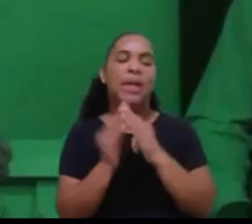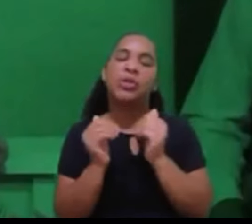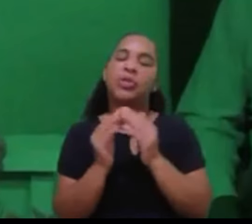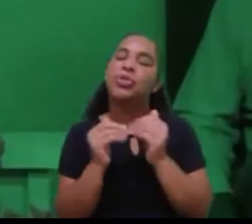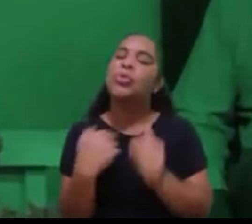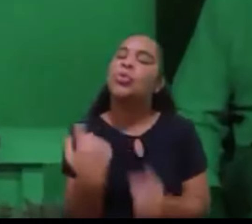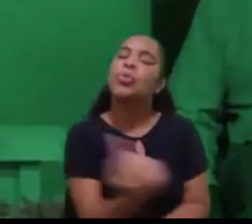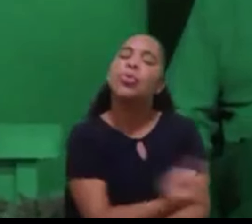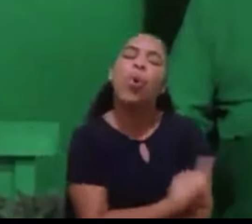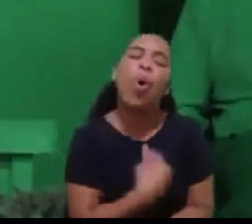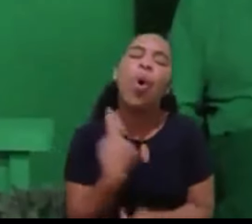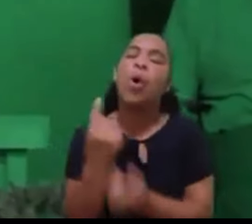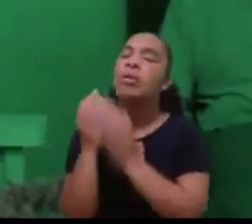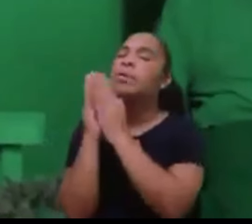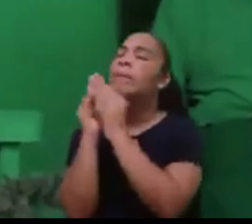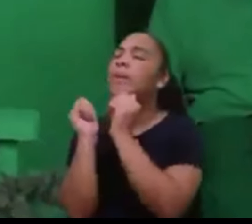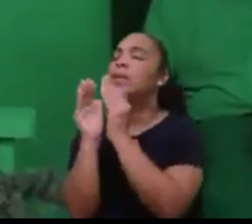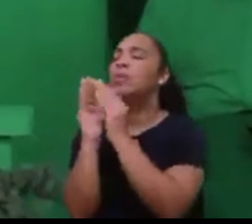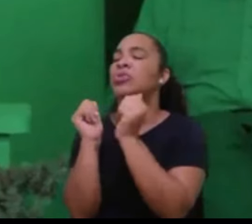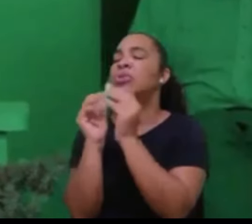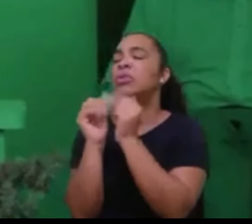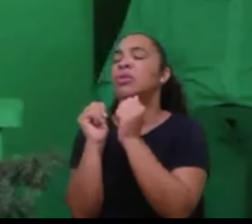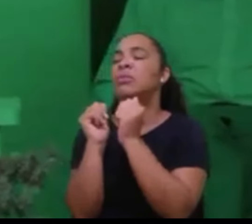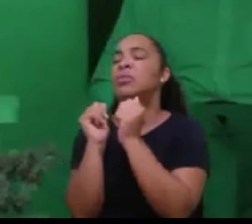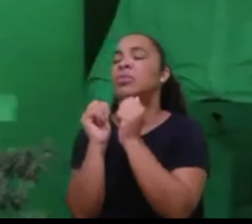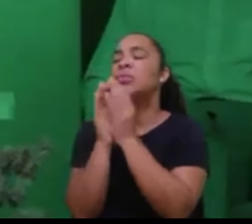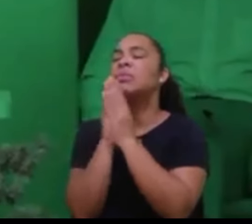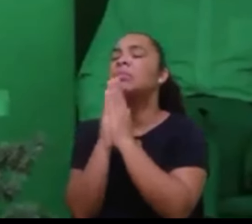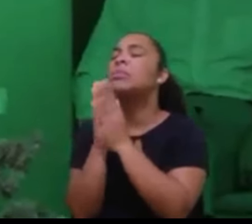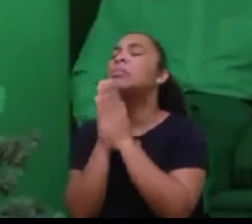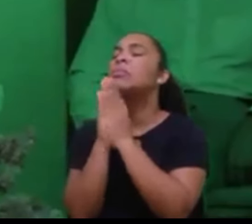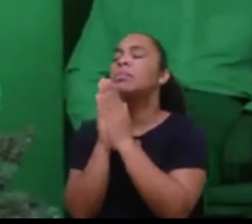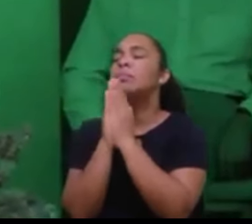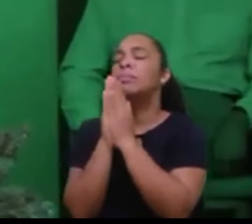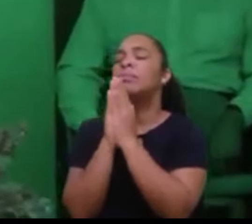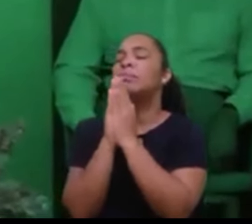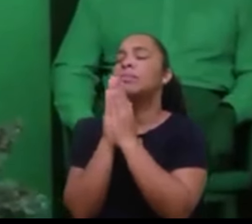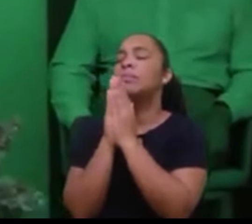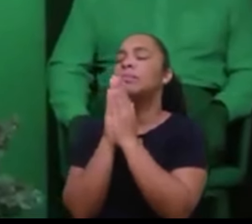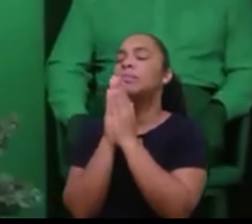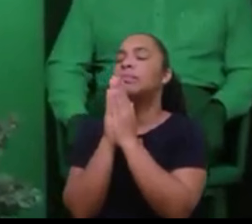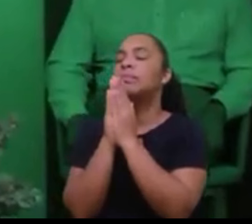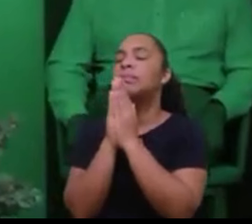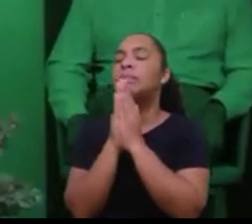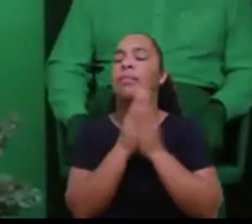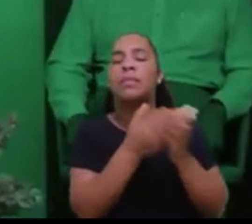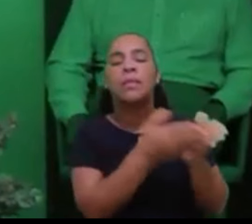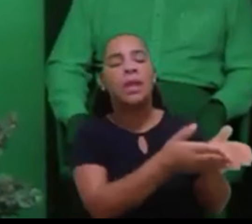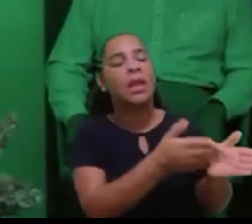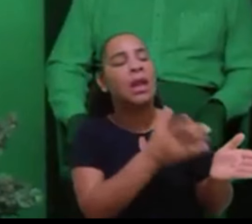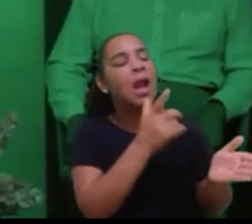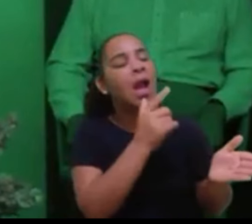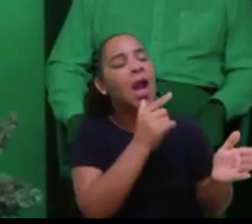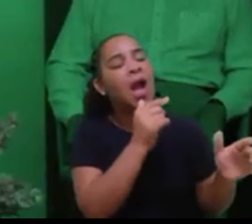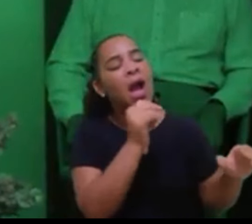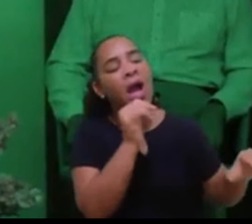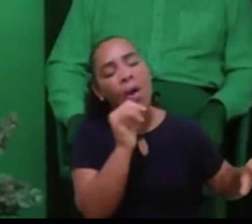nossa aflição, suplicamos que transformes a nossa água